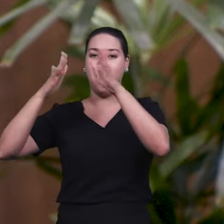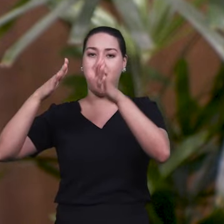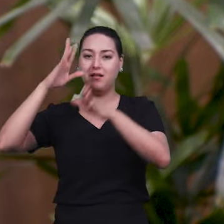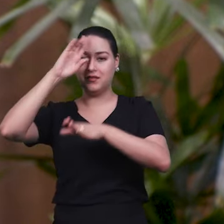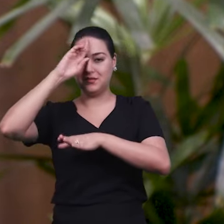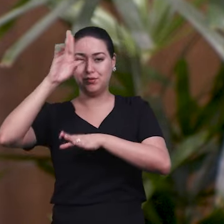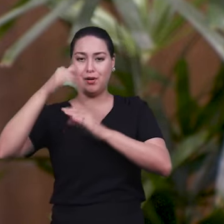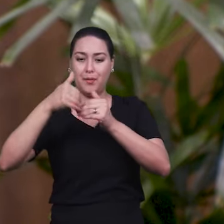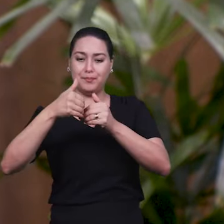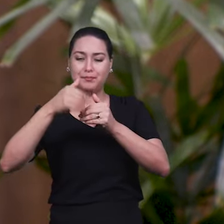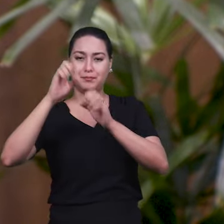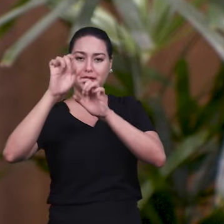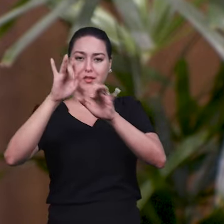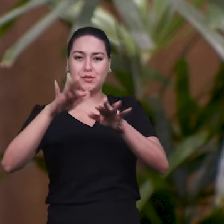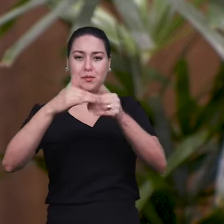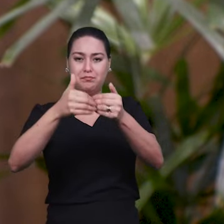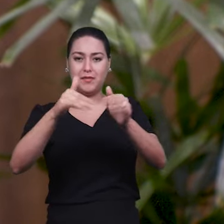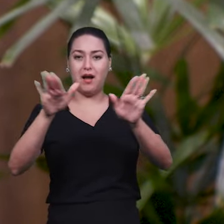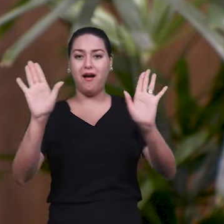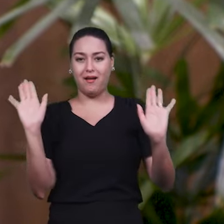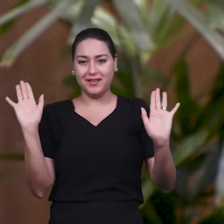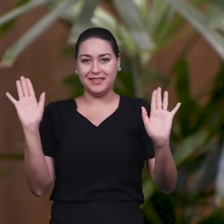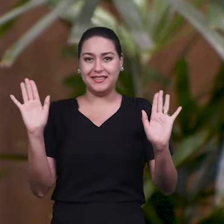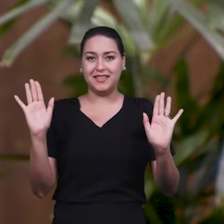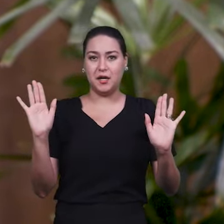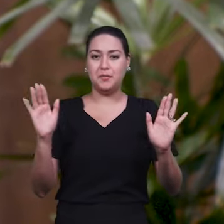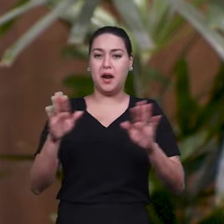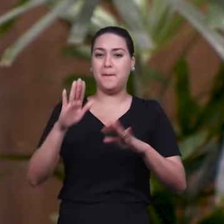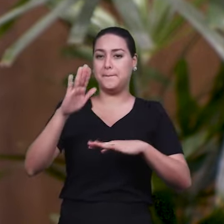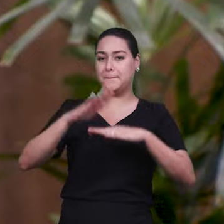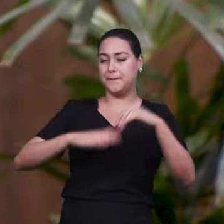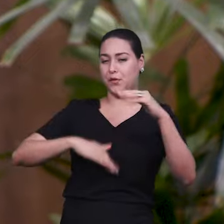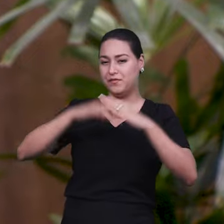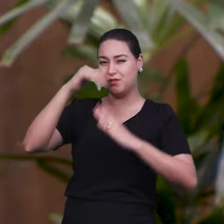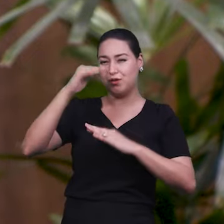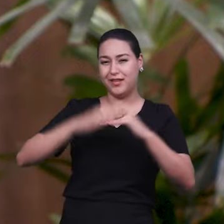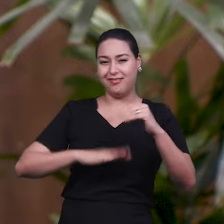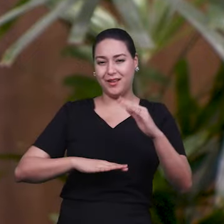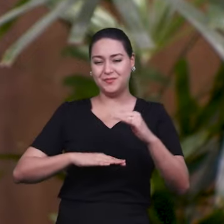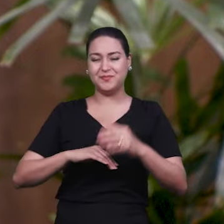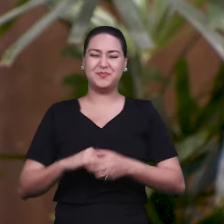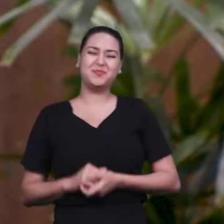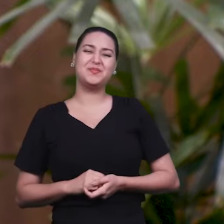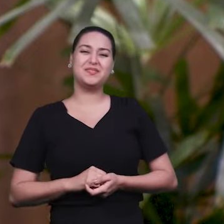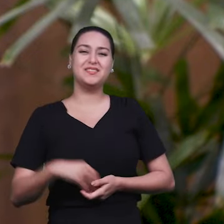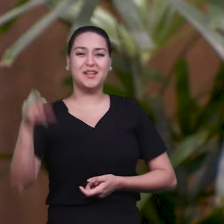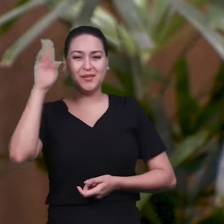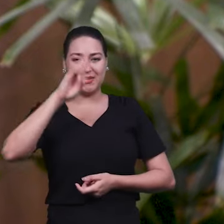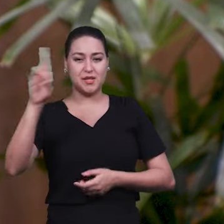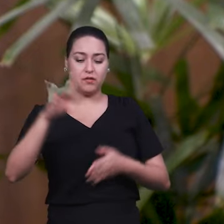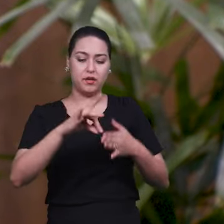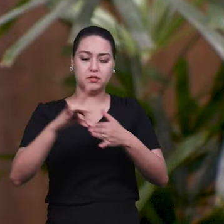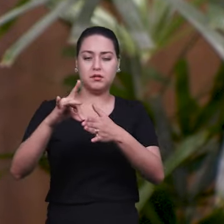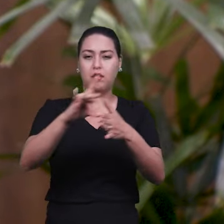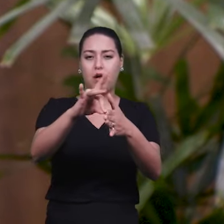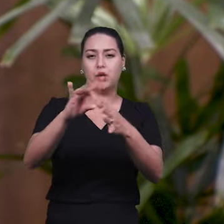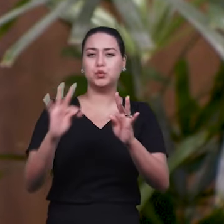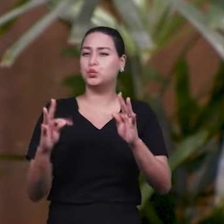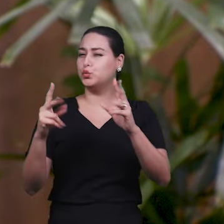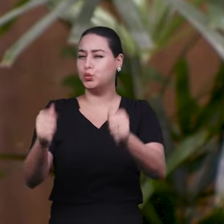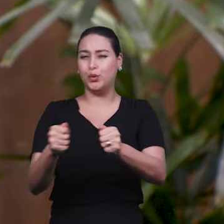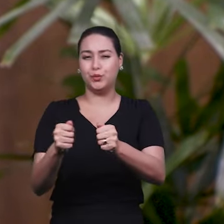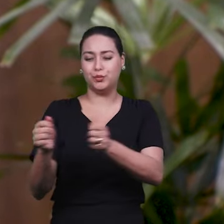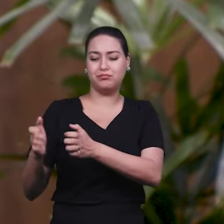e as pessoas se tornaram, vários, né, se tornaram músicos profissionais. Então, o Senhor vai direcionando até os melhores